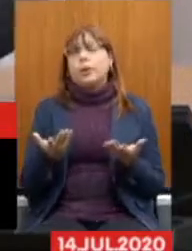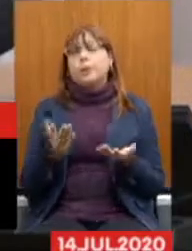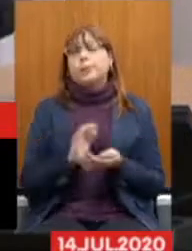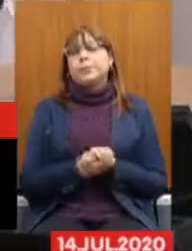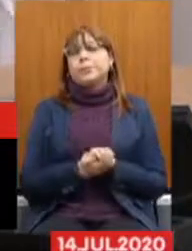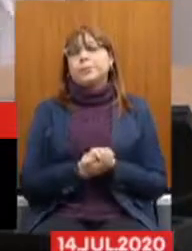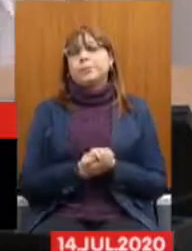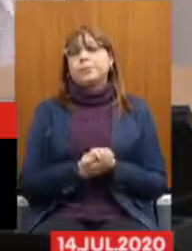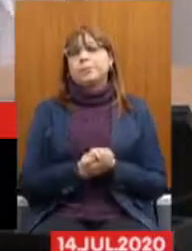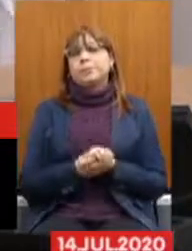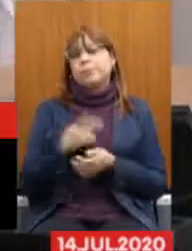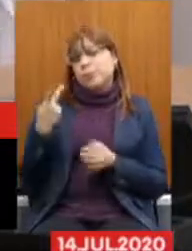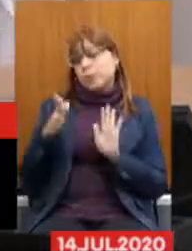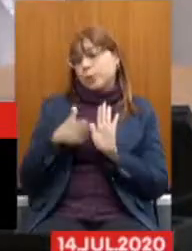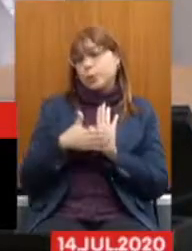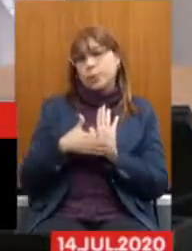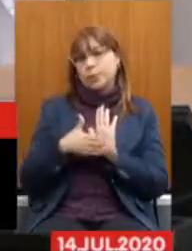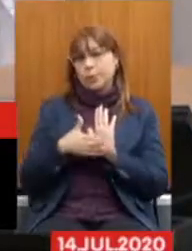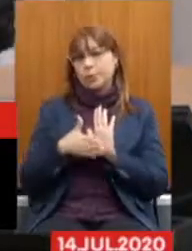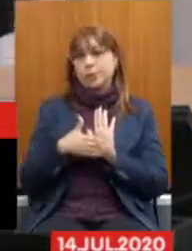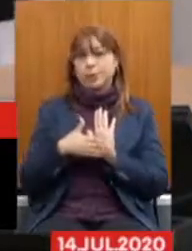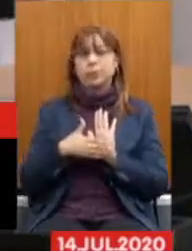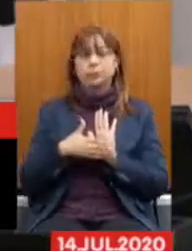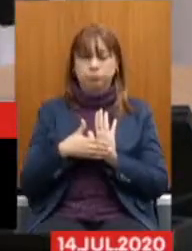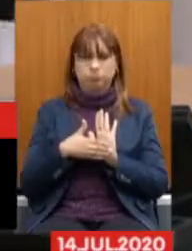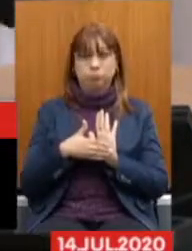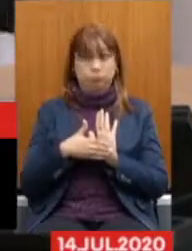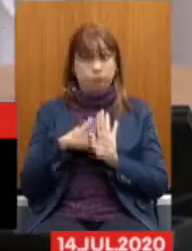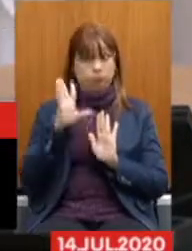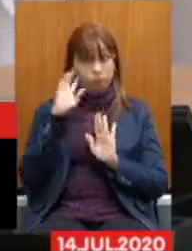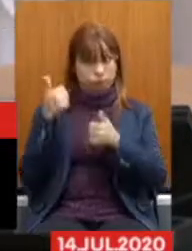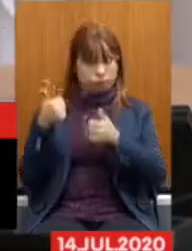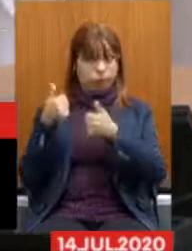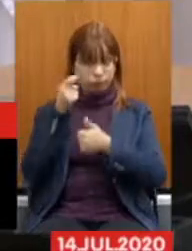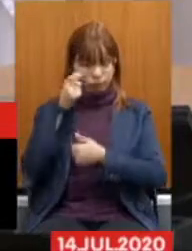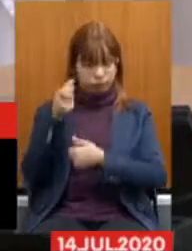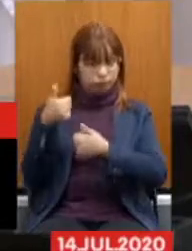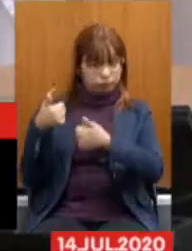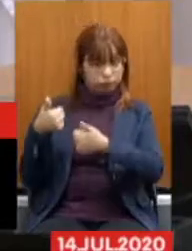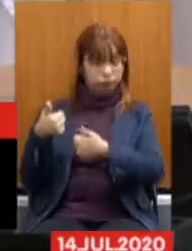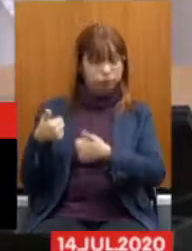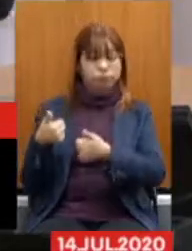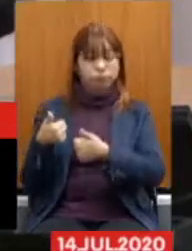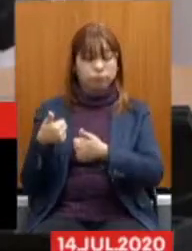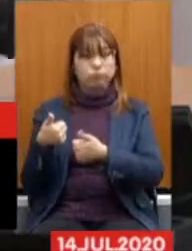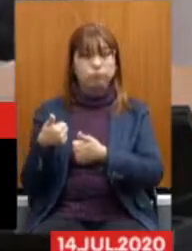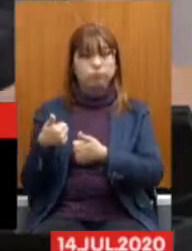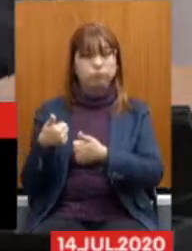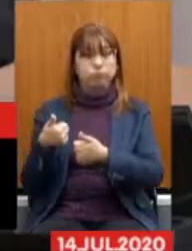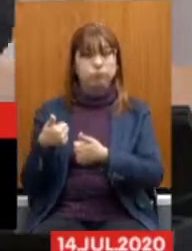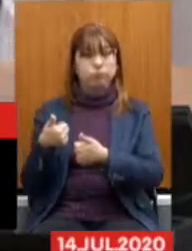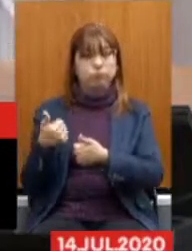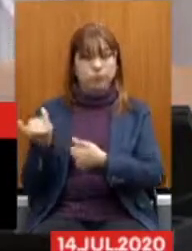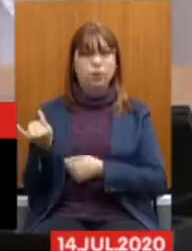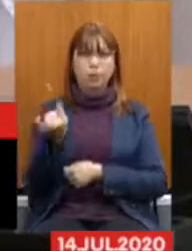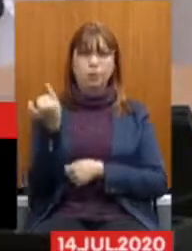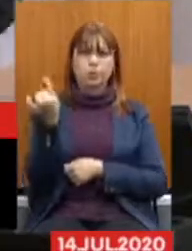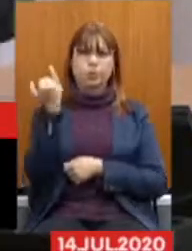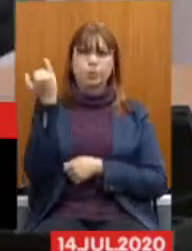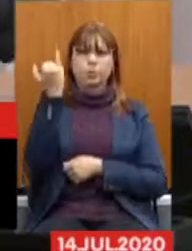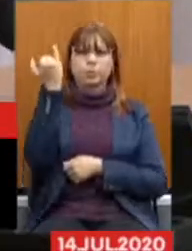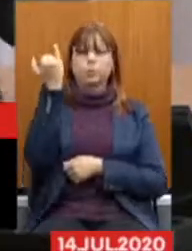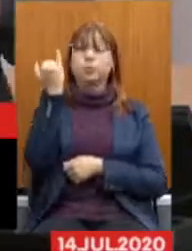a sua proposta, que eu acho superinteressante, ela é muito importante,